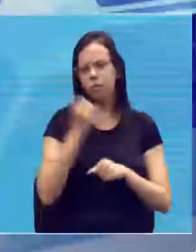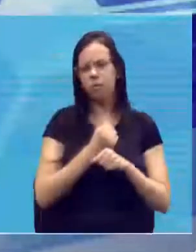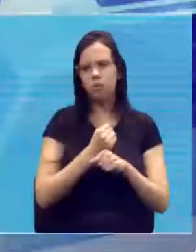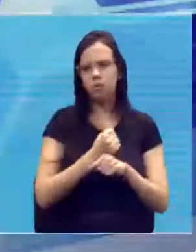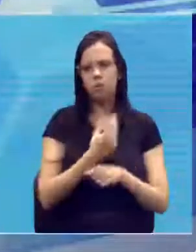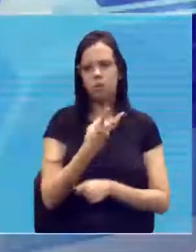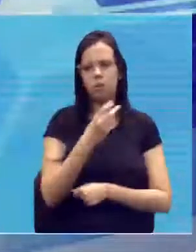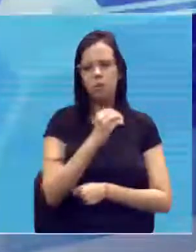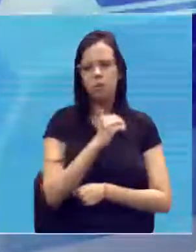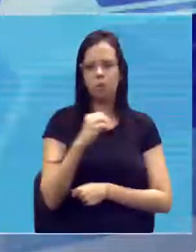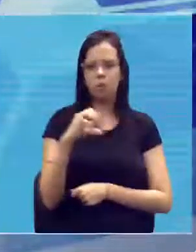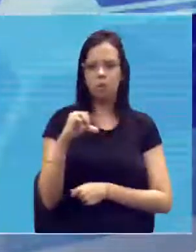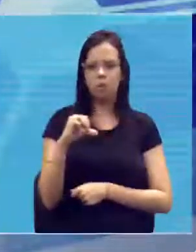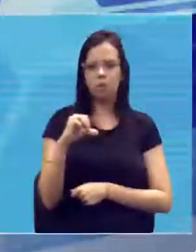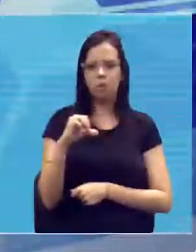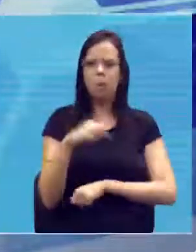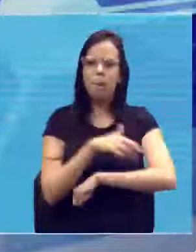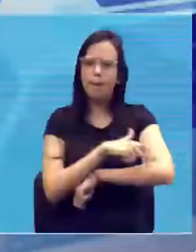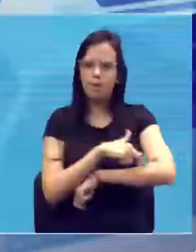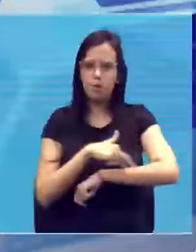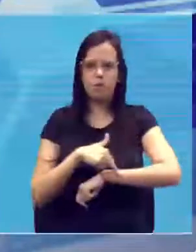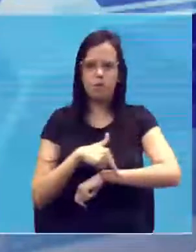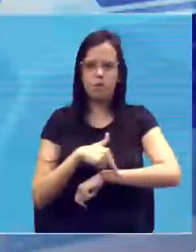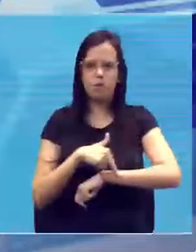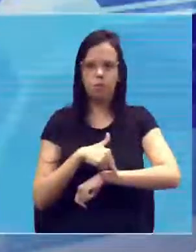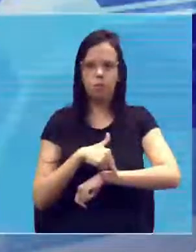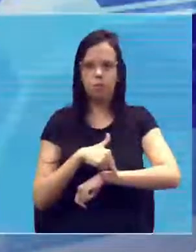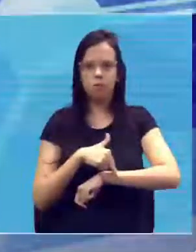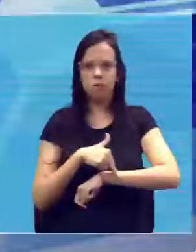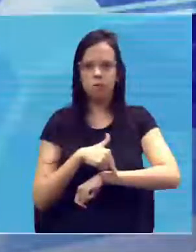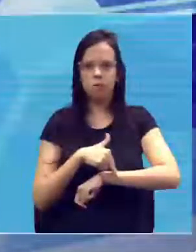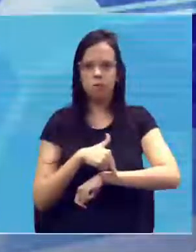no final da vida dele, ele era um cara